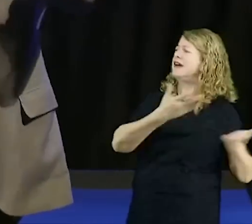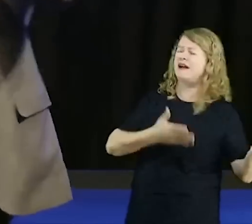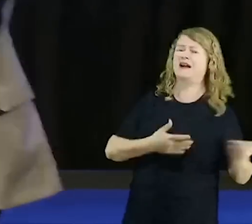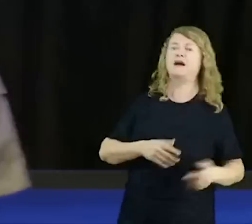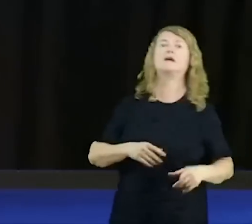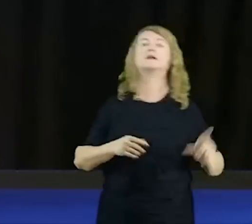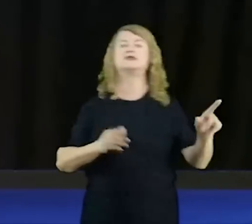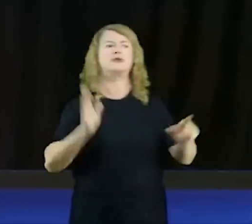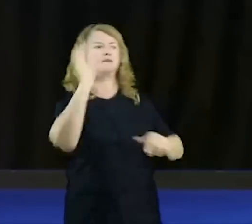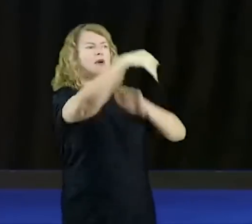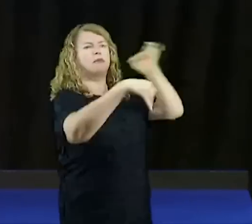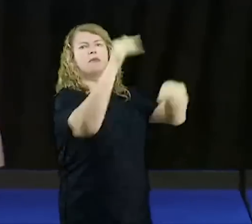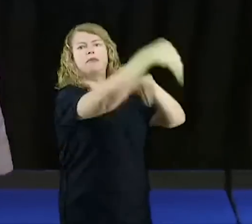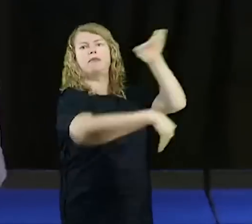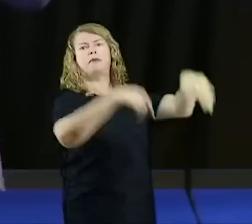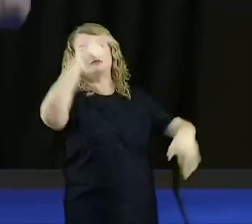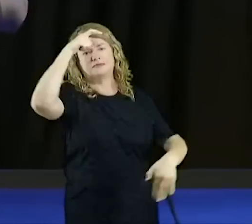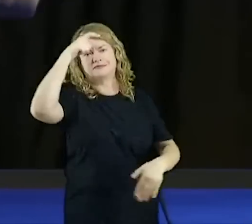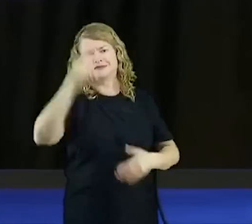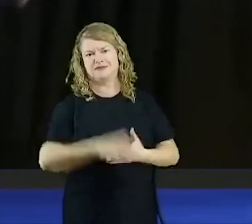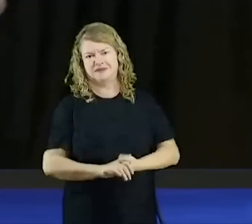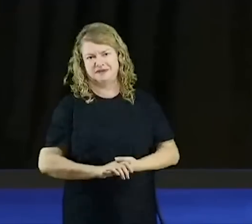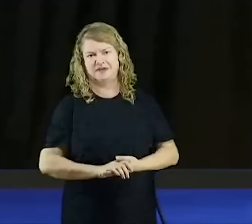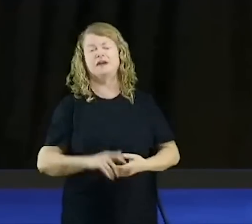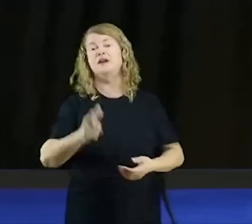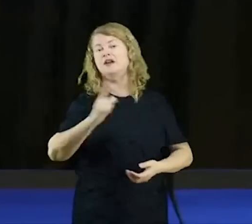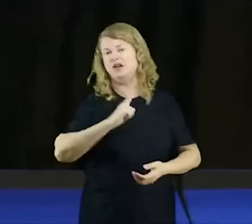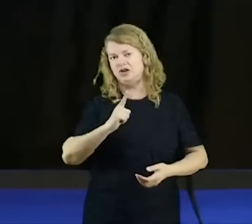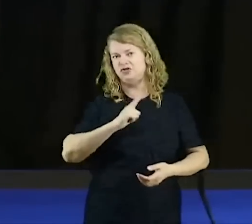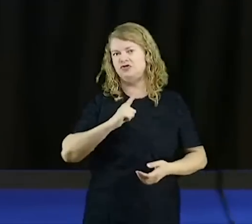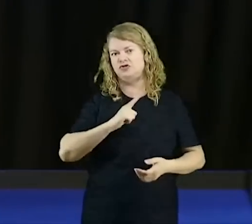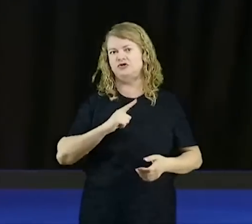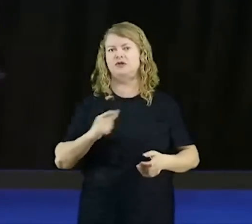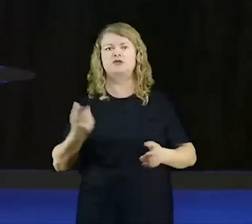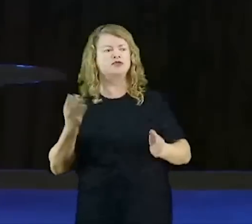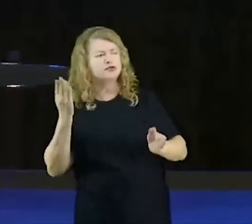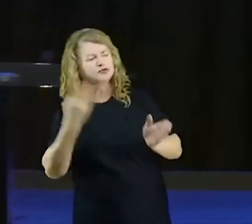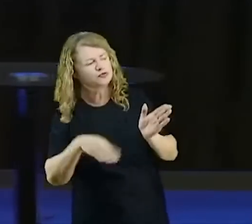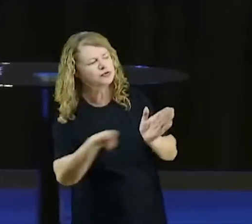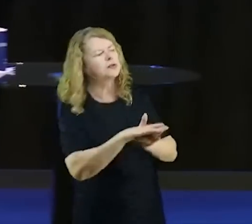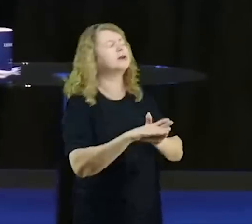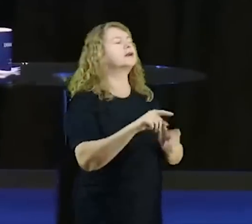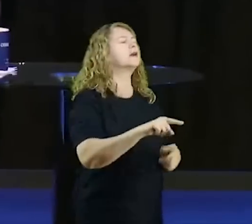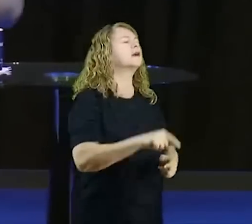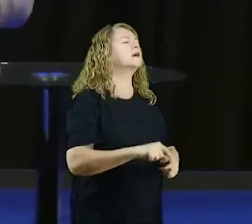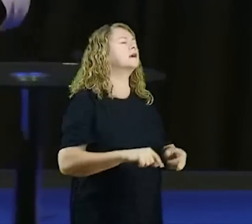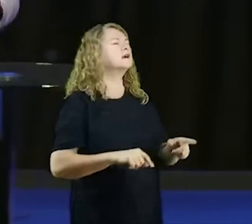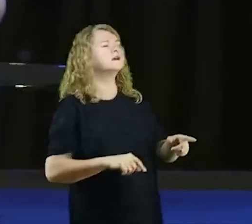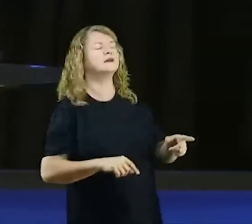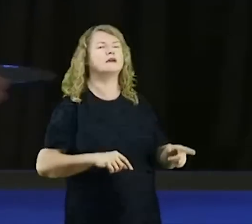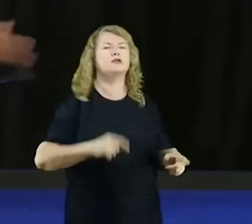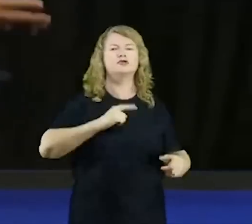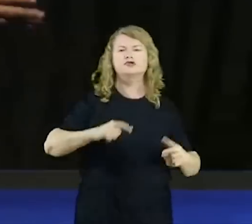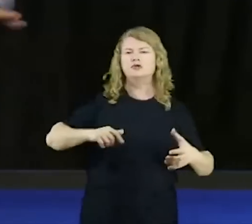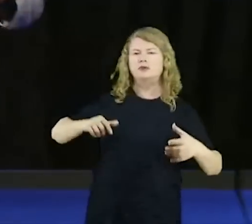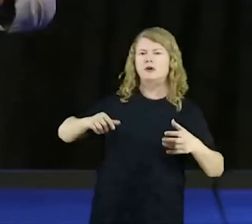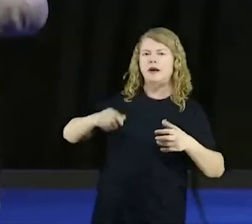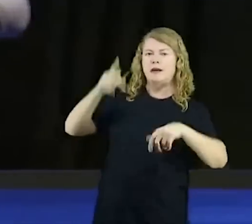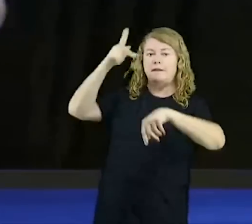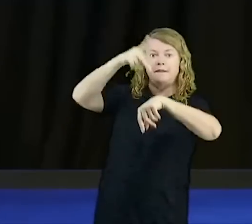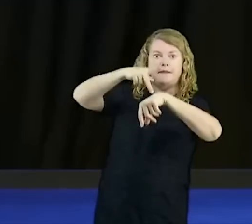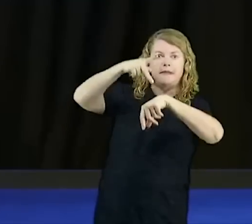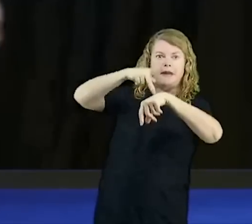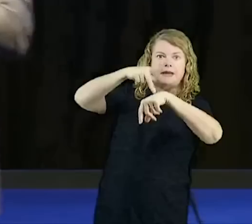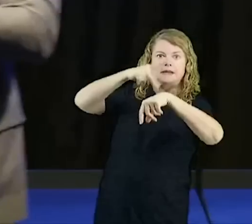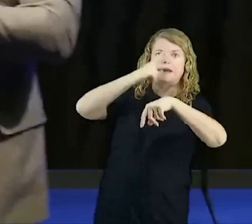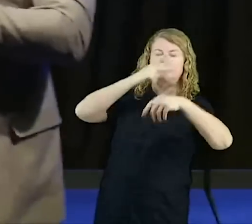era um paralelopípedo, sobre a cabeça. Como se fosse tacar em quem se aproximasse. Gente, você imagina,